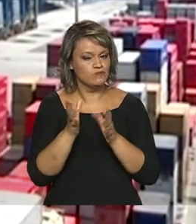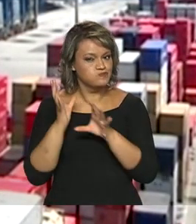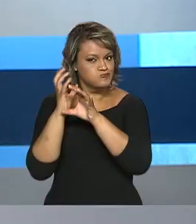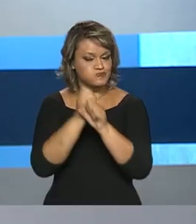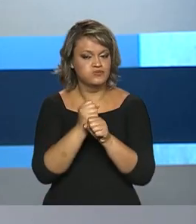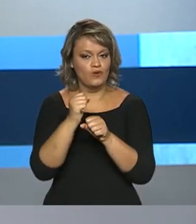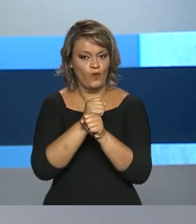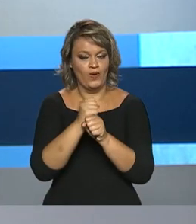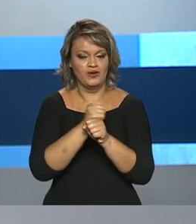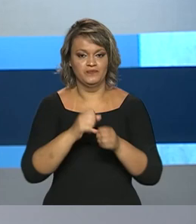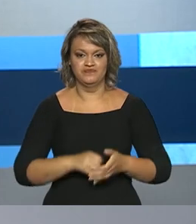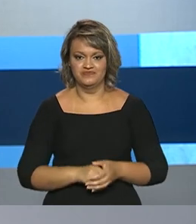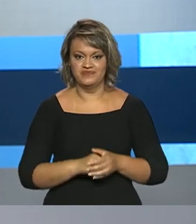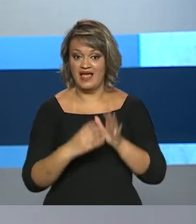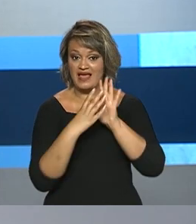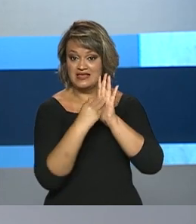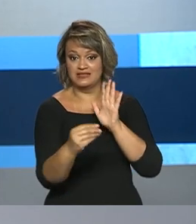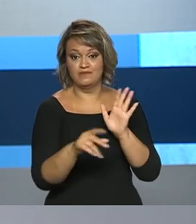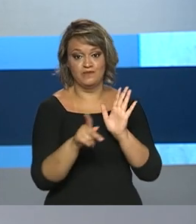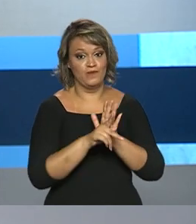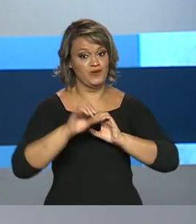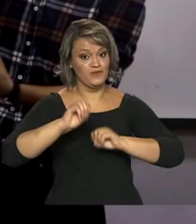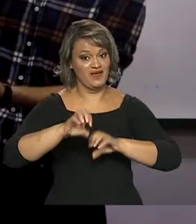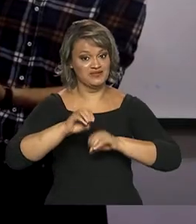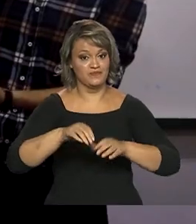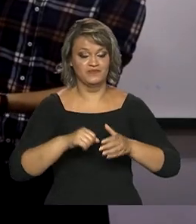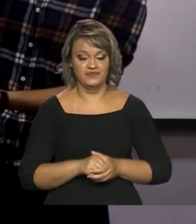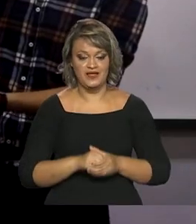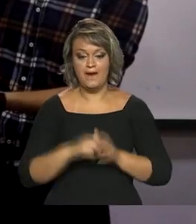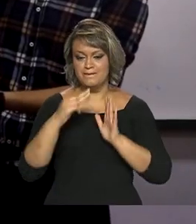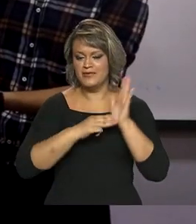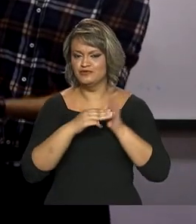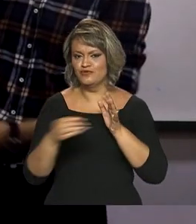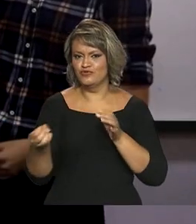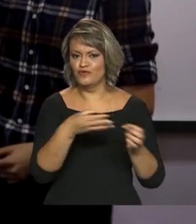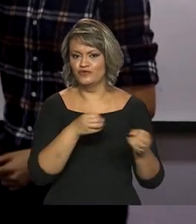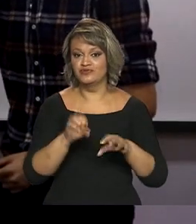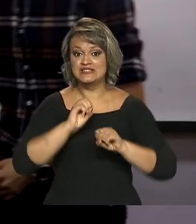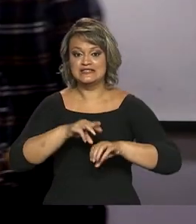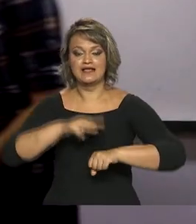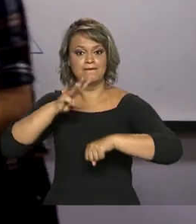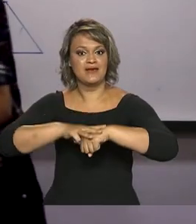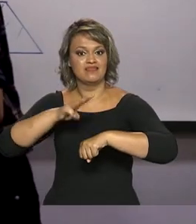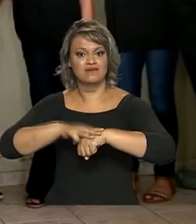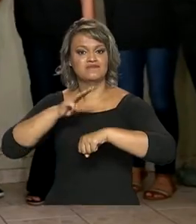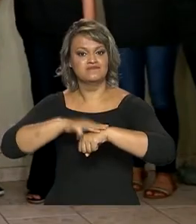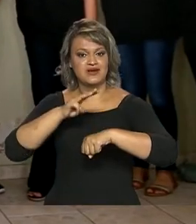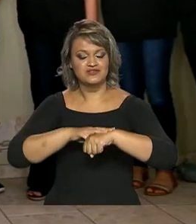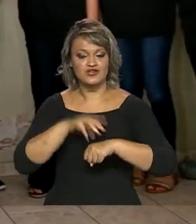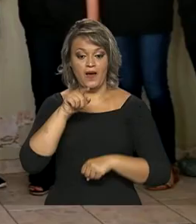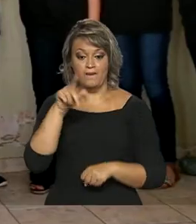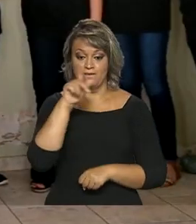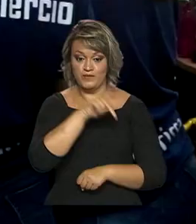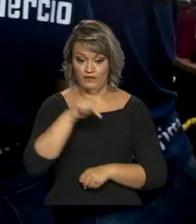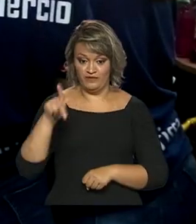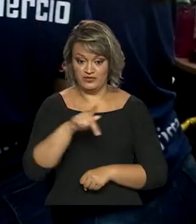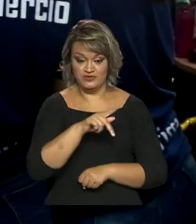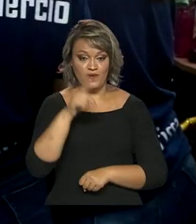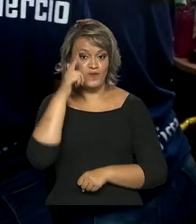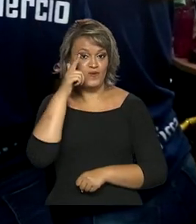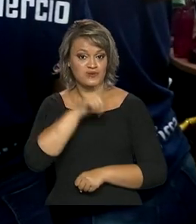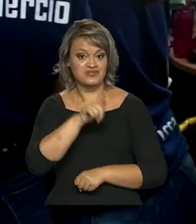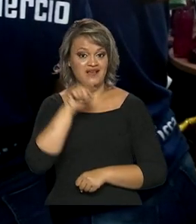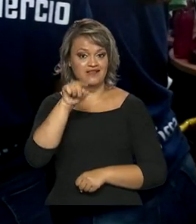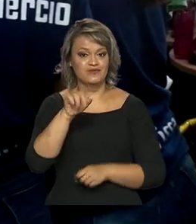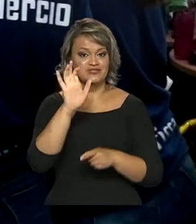do ano. Exemplo na educação. Método inovador de ensinar matemática leva professor de um Instituto Federal